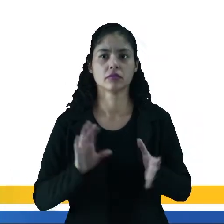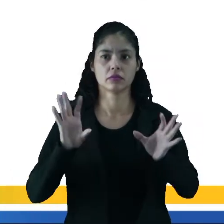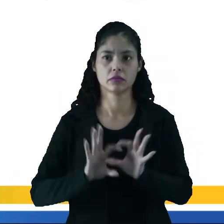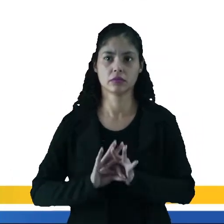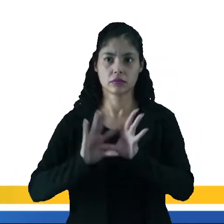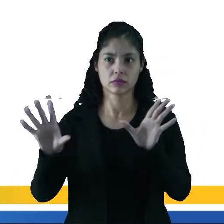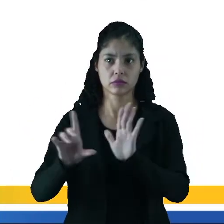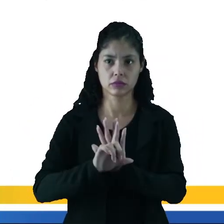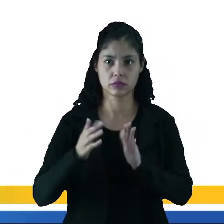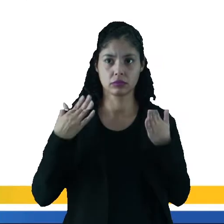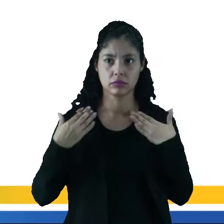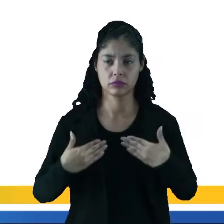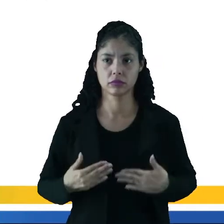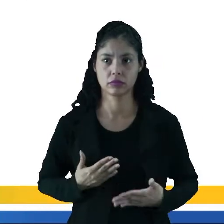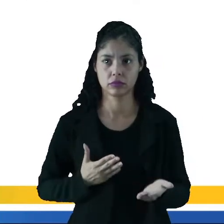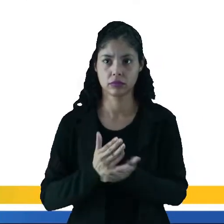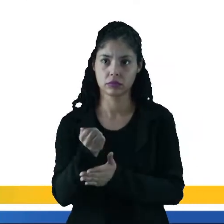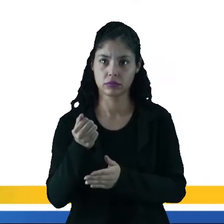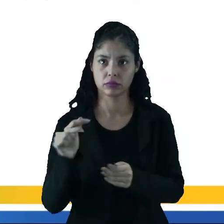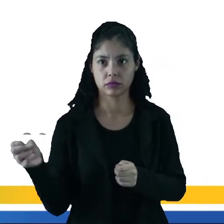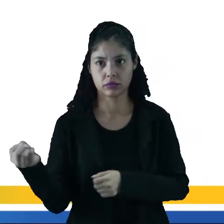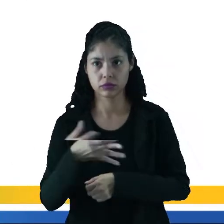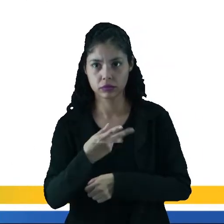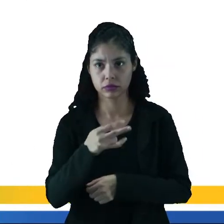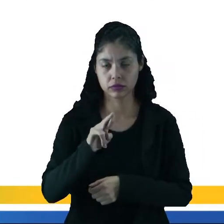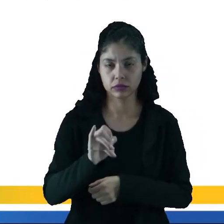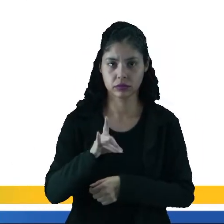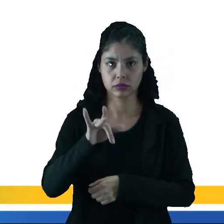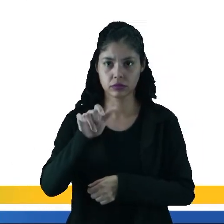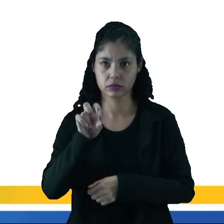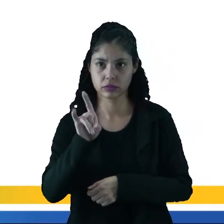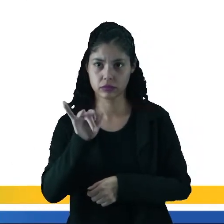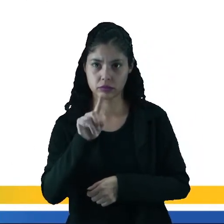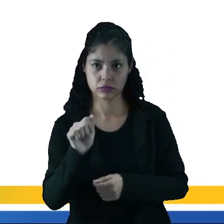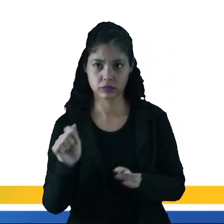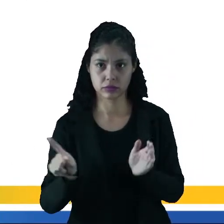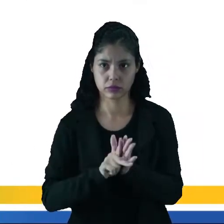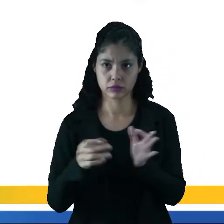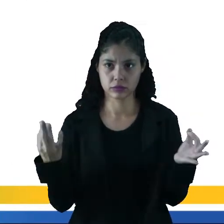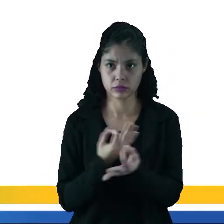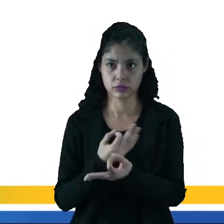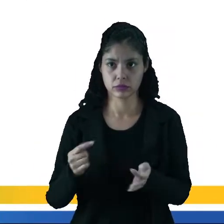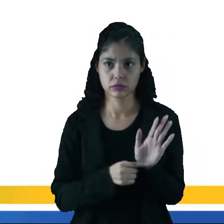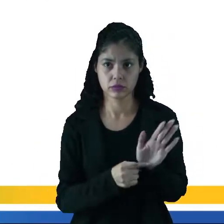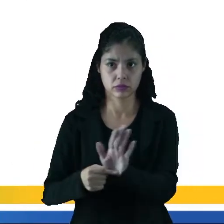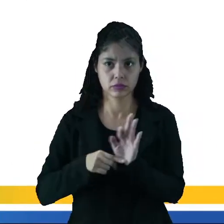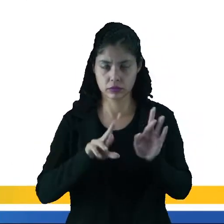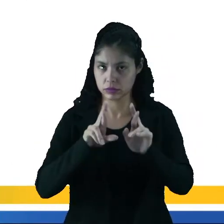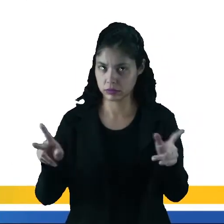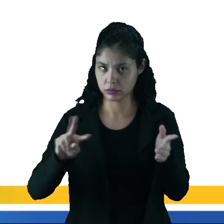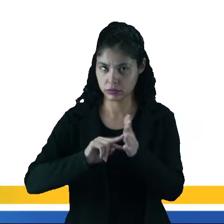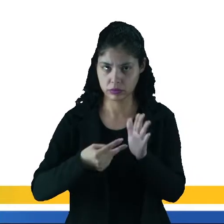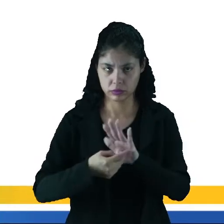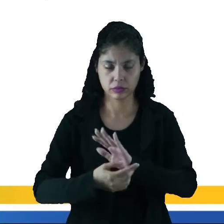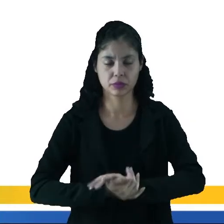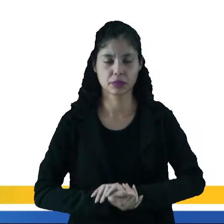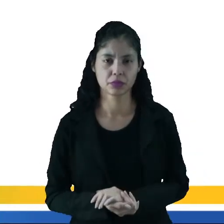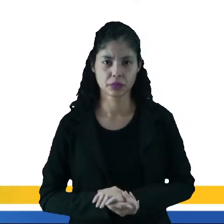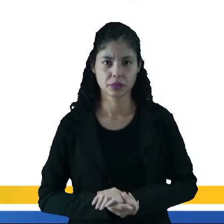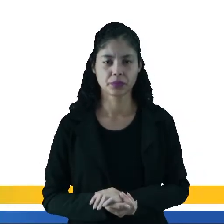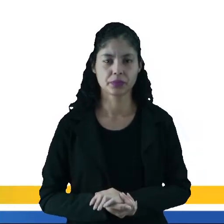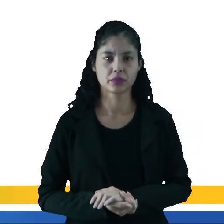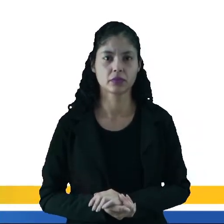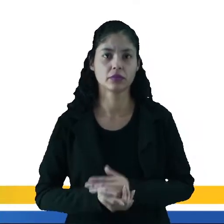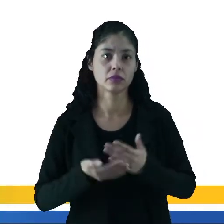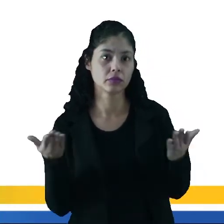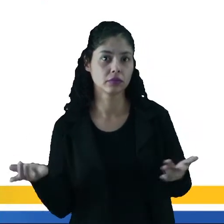Abandonou as leis da anatomia em busca de uma forma puramente idealizada? Não apresentou diferenças significativas?